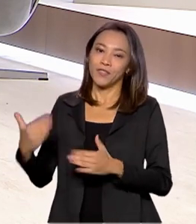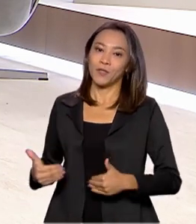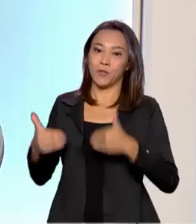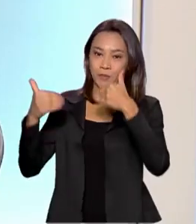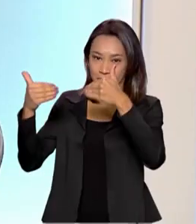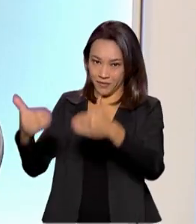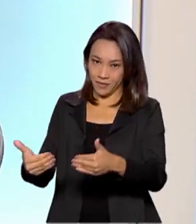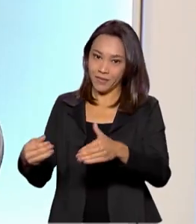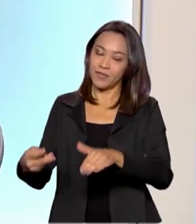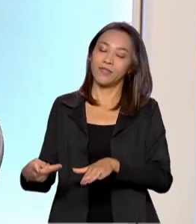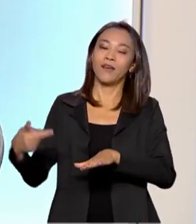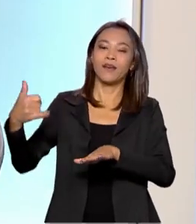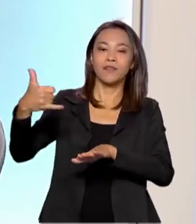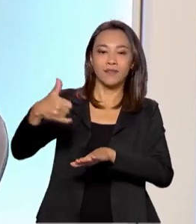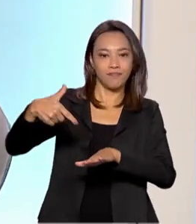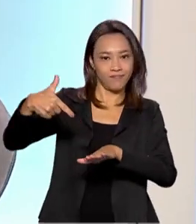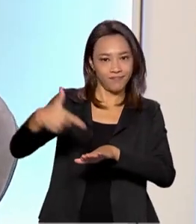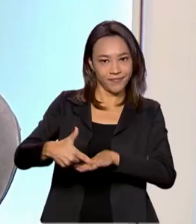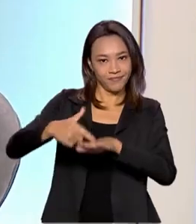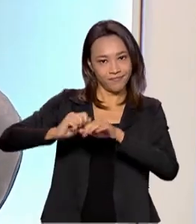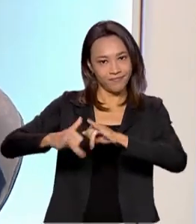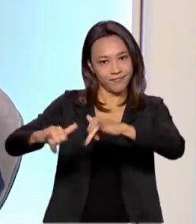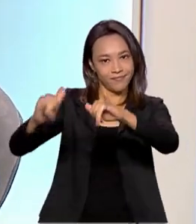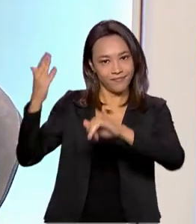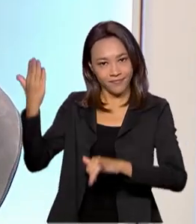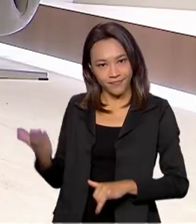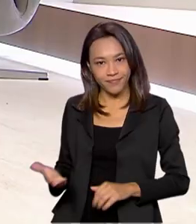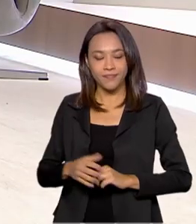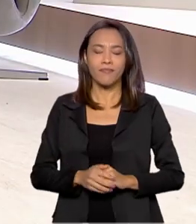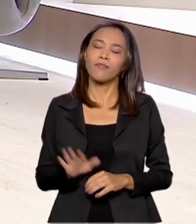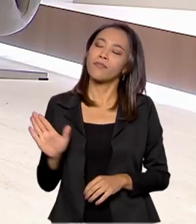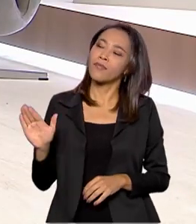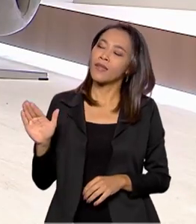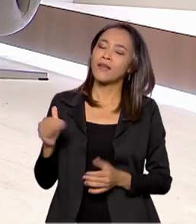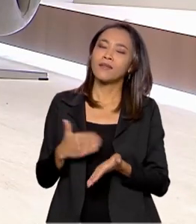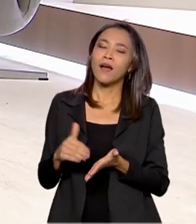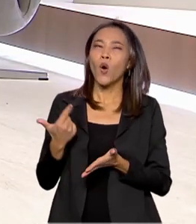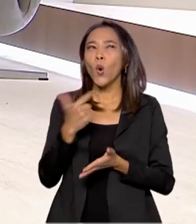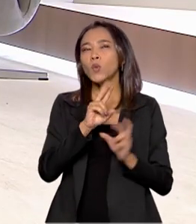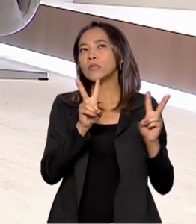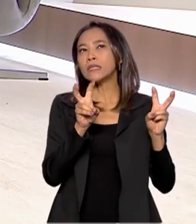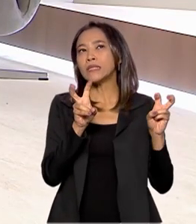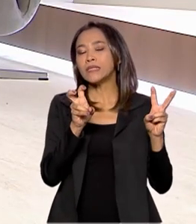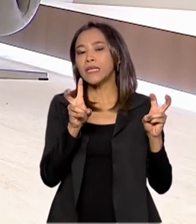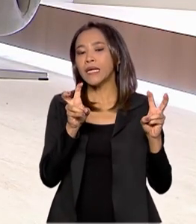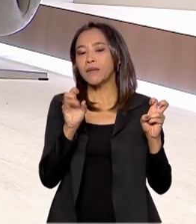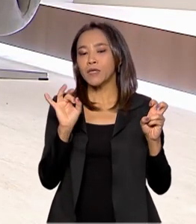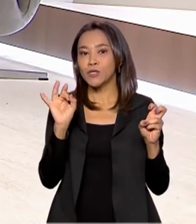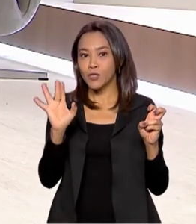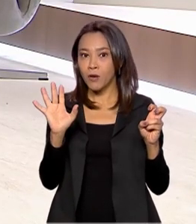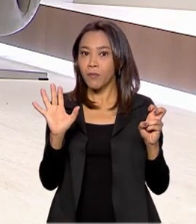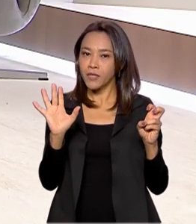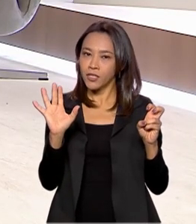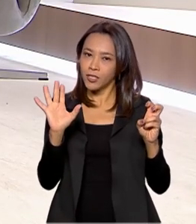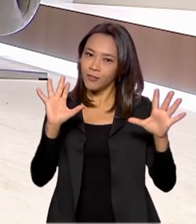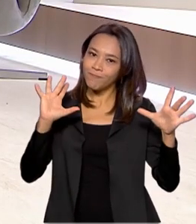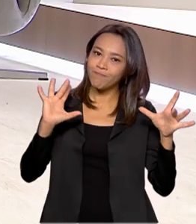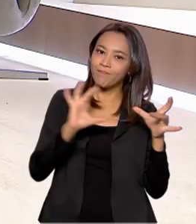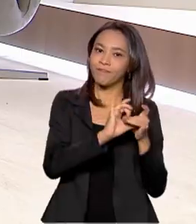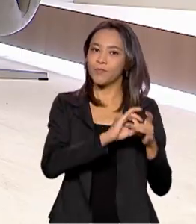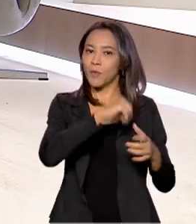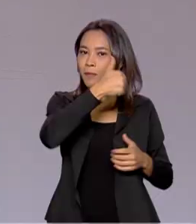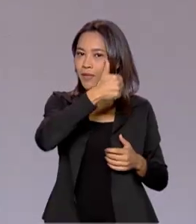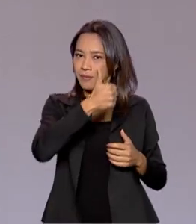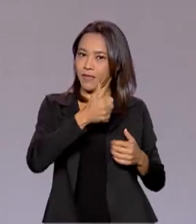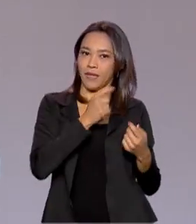José Mauro Coelho. Secretário, antes de passarmos para outros assuntos, só para a gente fazer um gancho com o primeiro bloco, a